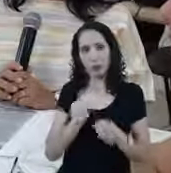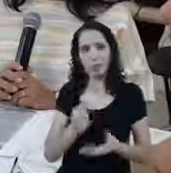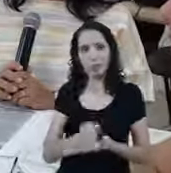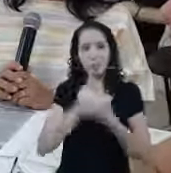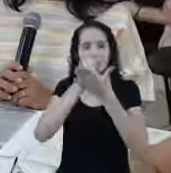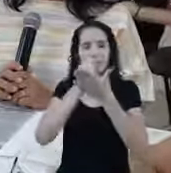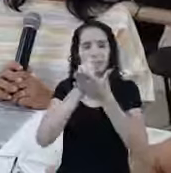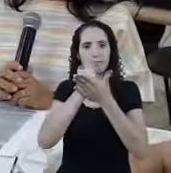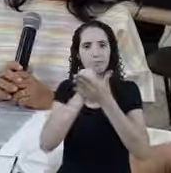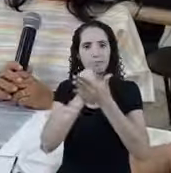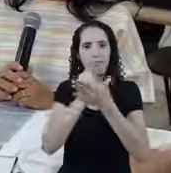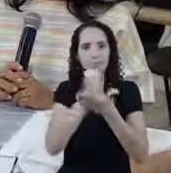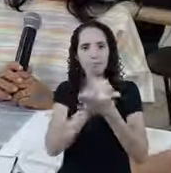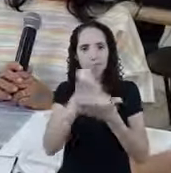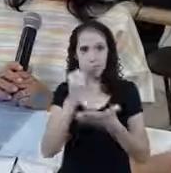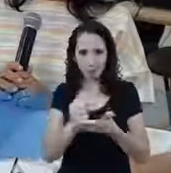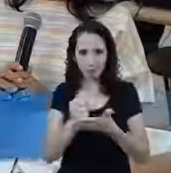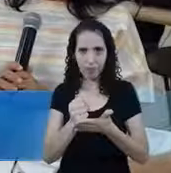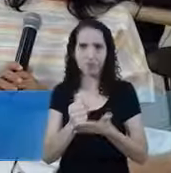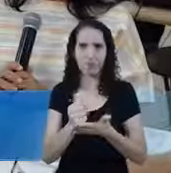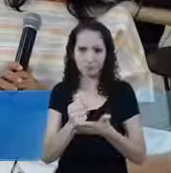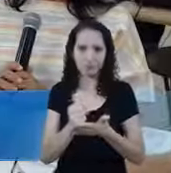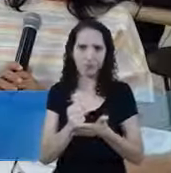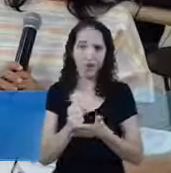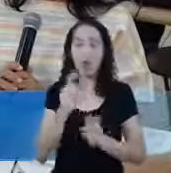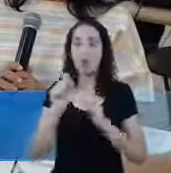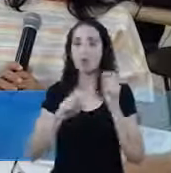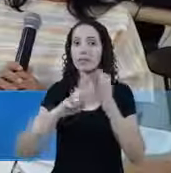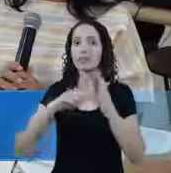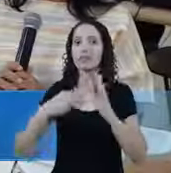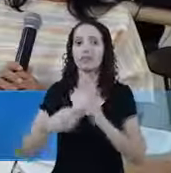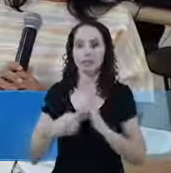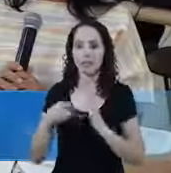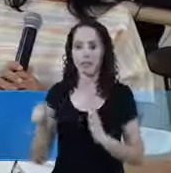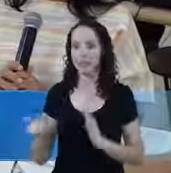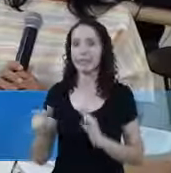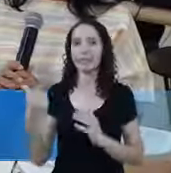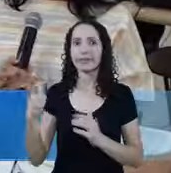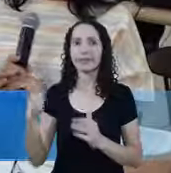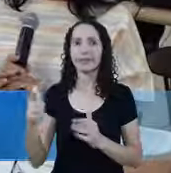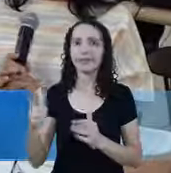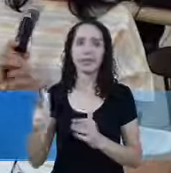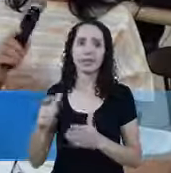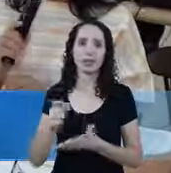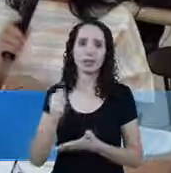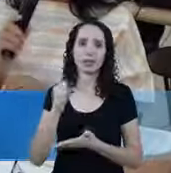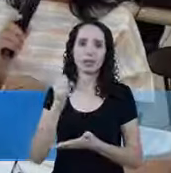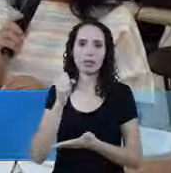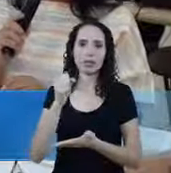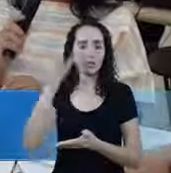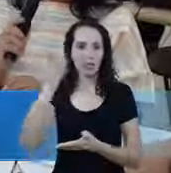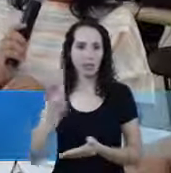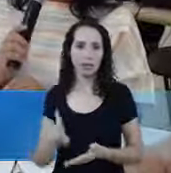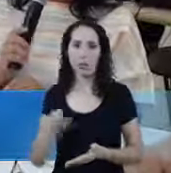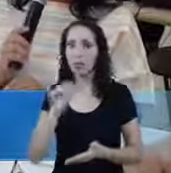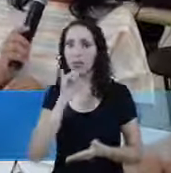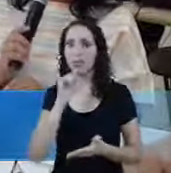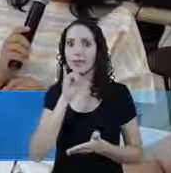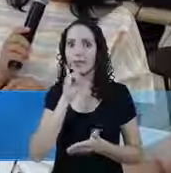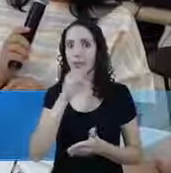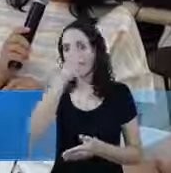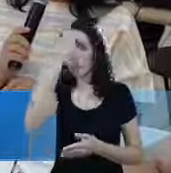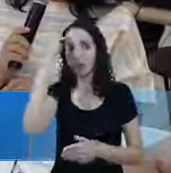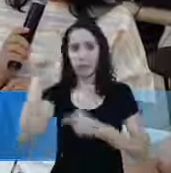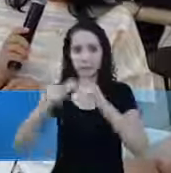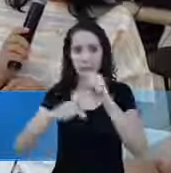questão Do suspensão De contrato Porque ele é Um trabalhador Formal Então ele Não vai ter direito O que é Suspensão De contrato Suspensão De contrato Na